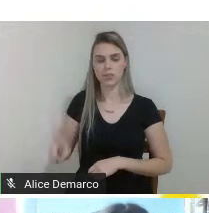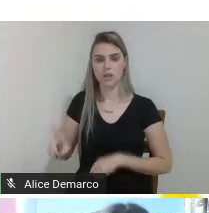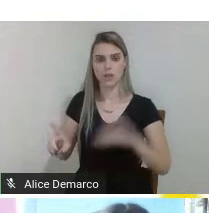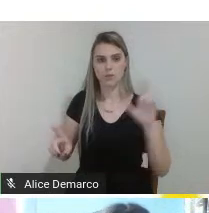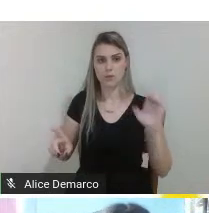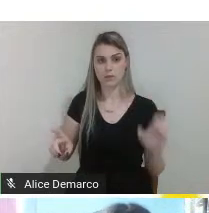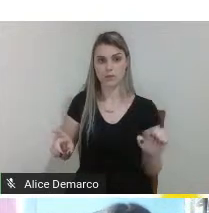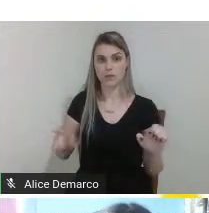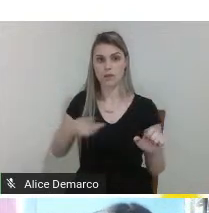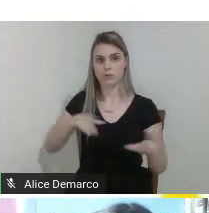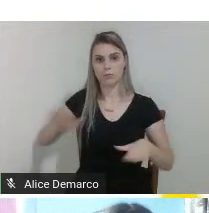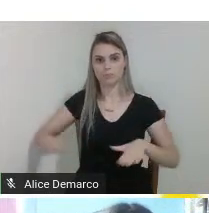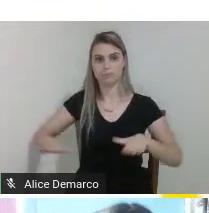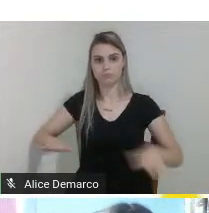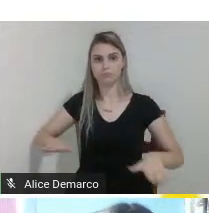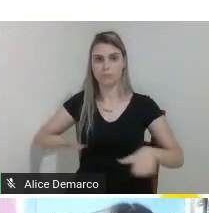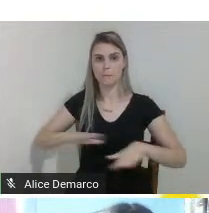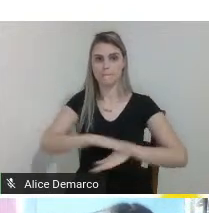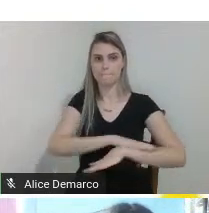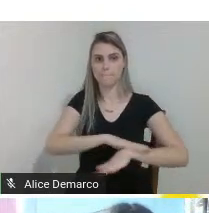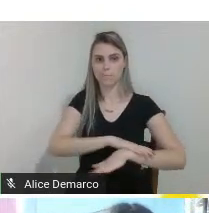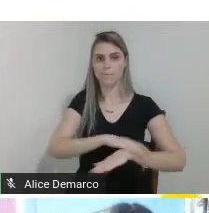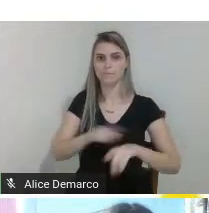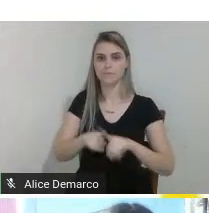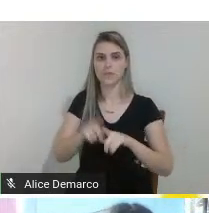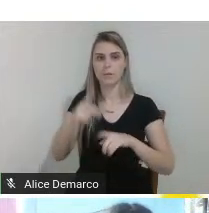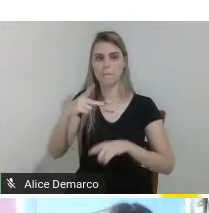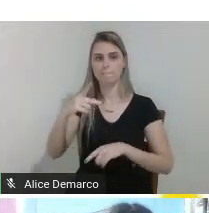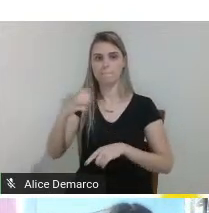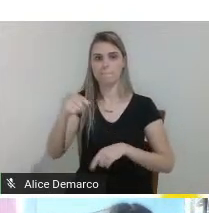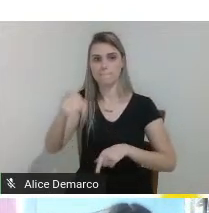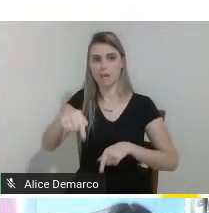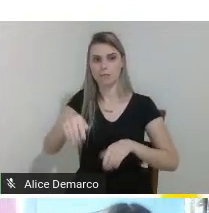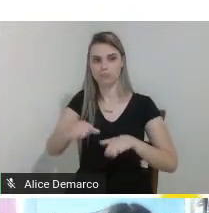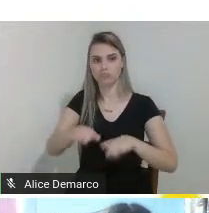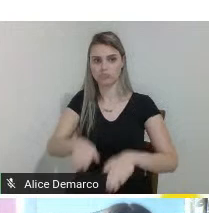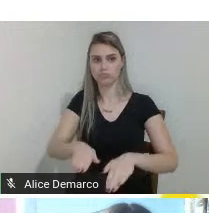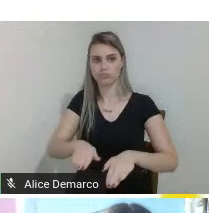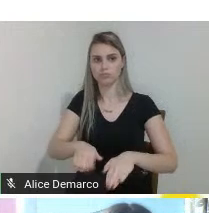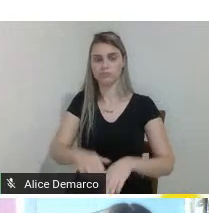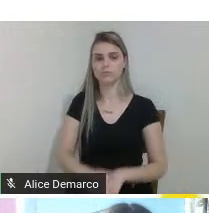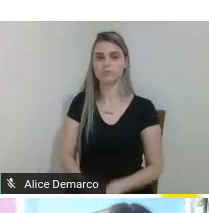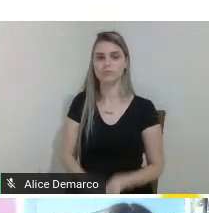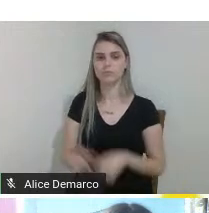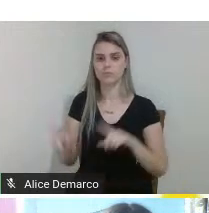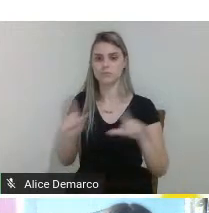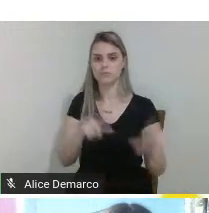são fixas numa base e o apoio de pés e pernas pode passar